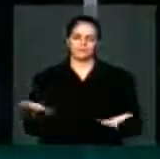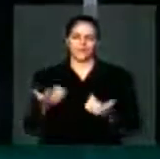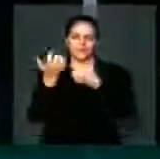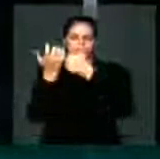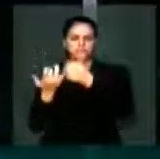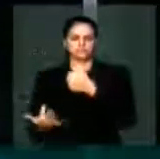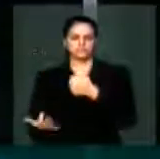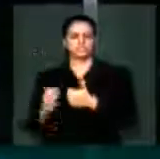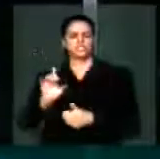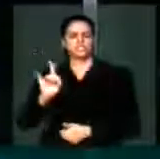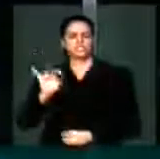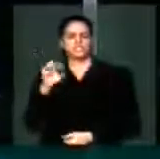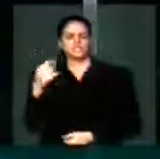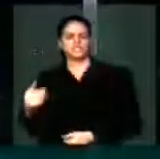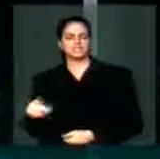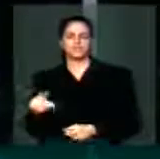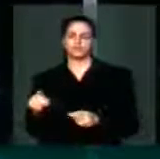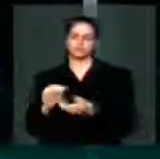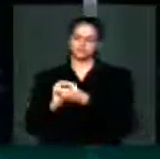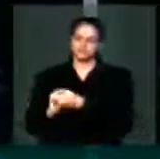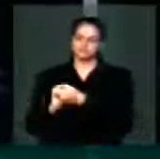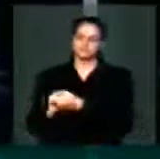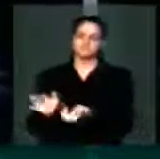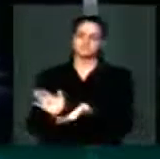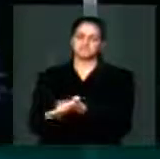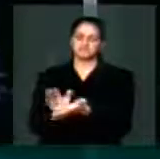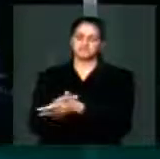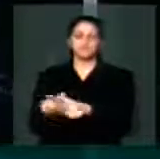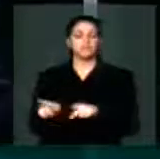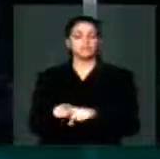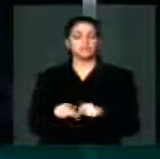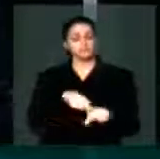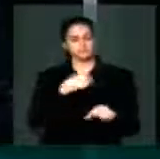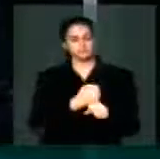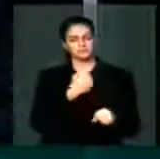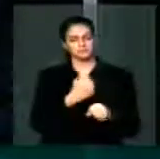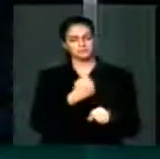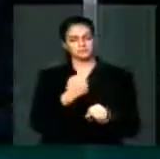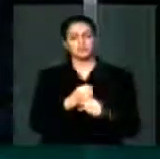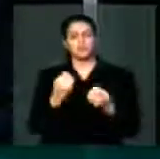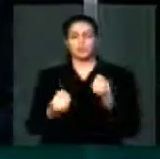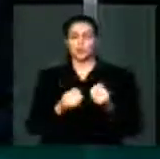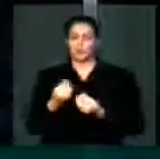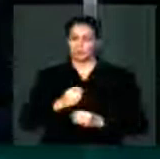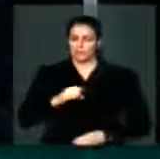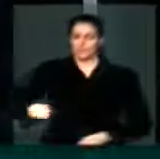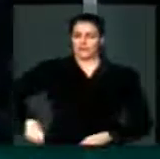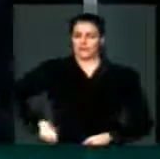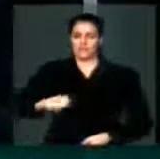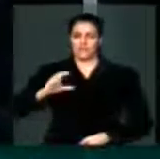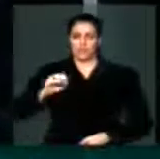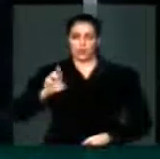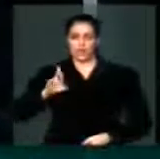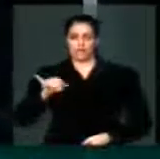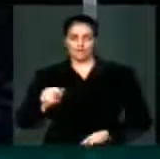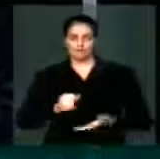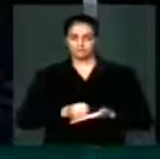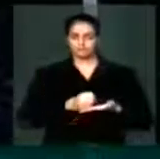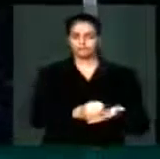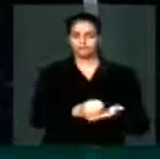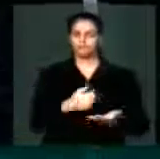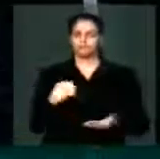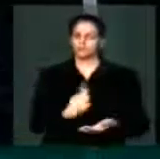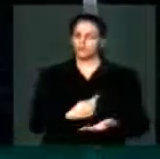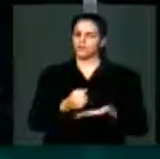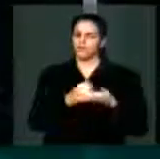diretoria, como também, a partir da estrutura que está tendo montado, através da Embaixada da Coreia, em dar apoio a todos os coreanos que aqui chegam